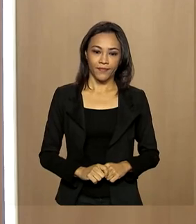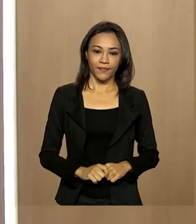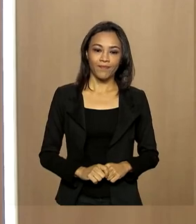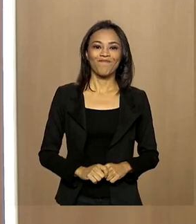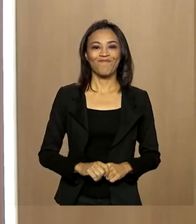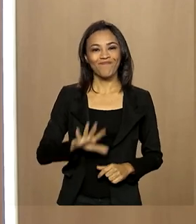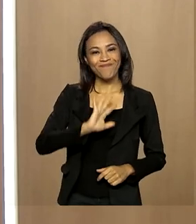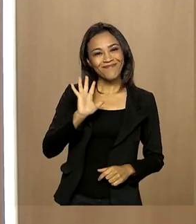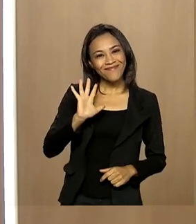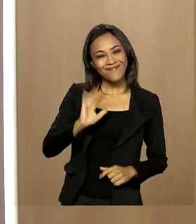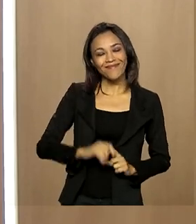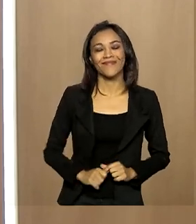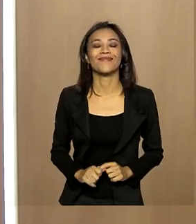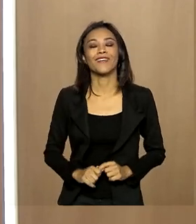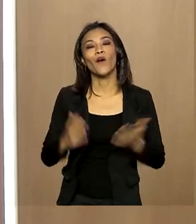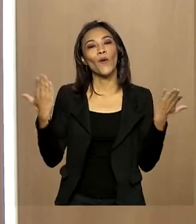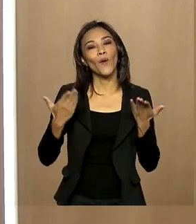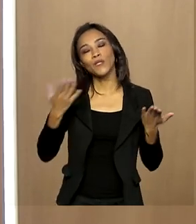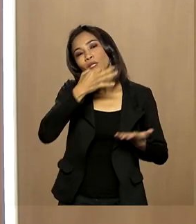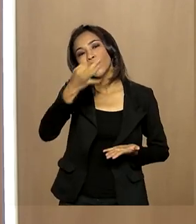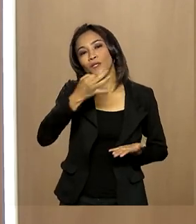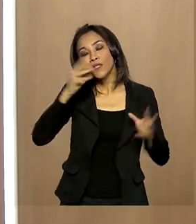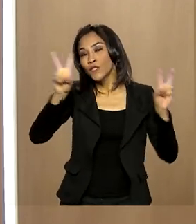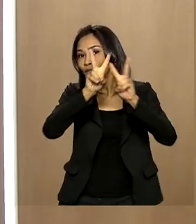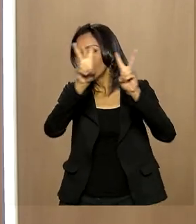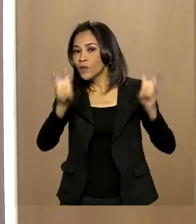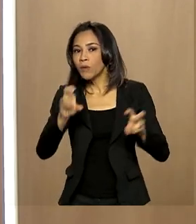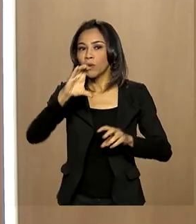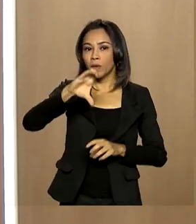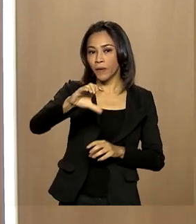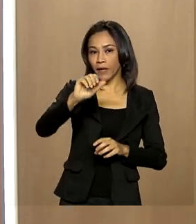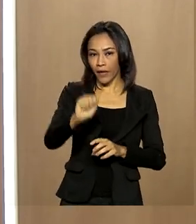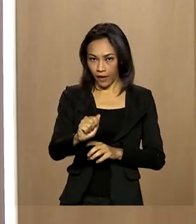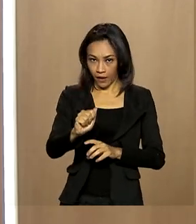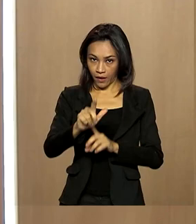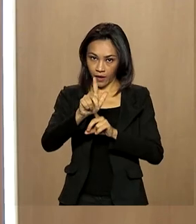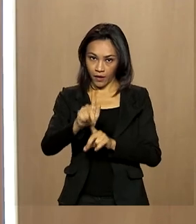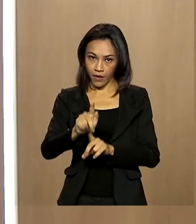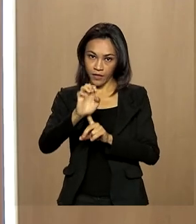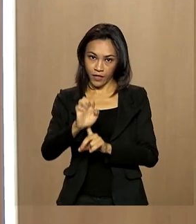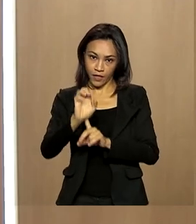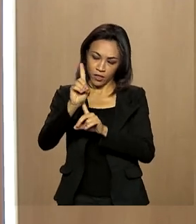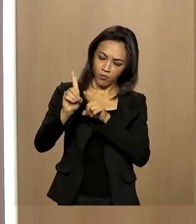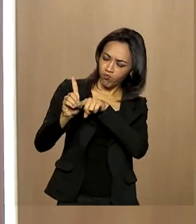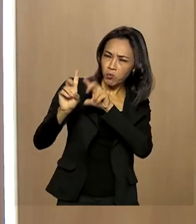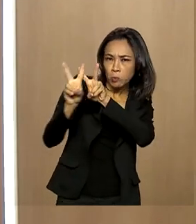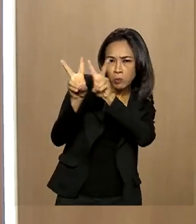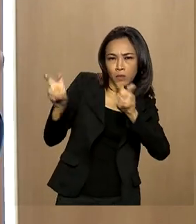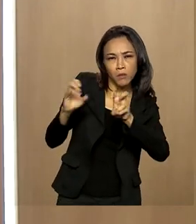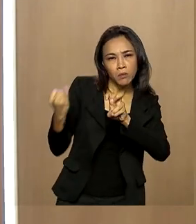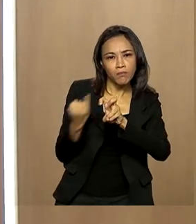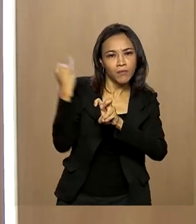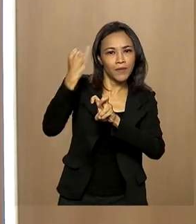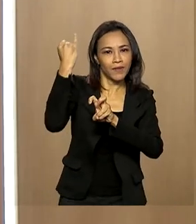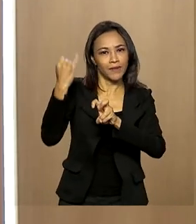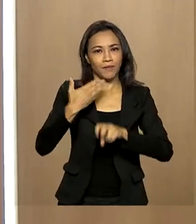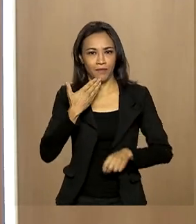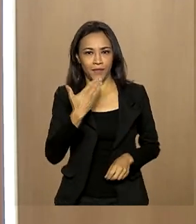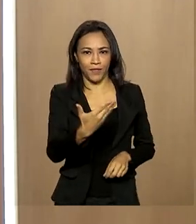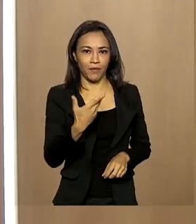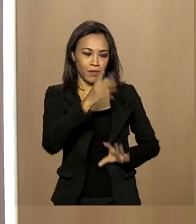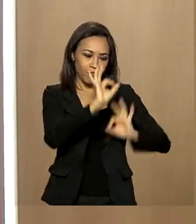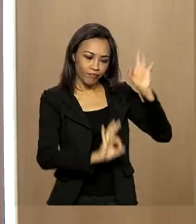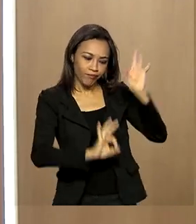Olá, o nosso comentário de hoje é sobre o Caged. E para falar sobre um tema tão importante, nós pedimos que a nossa equipe de produção